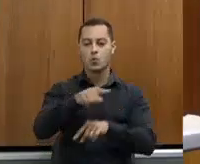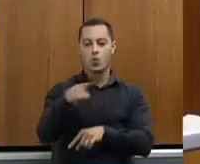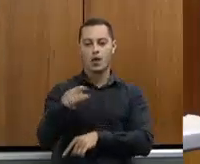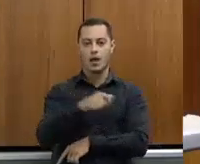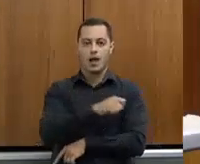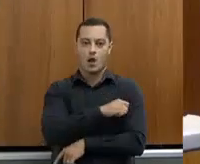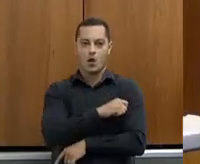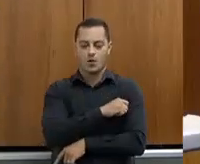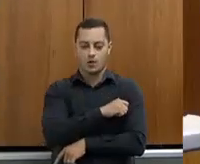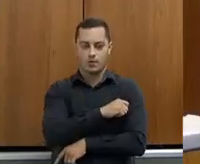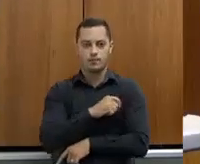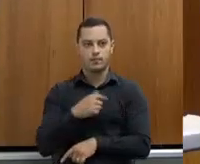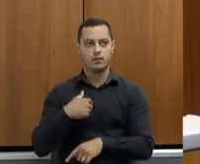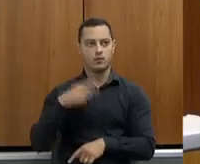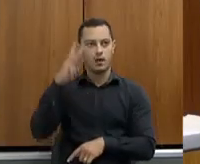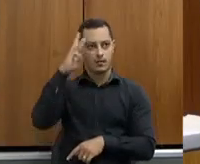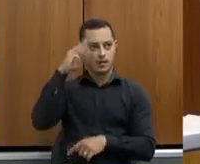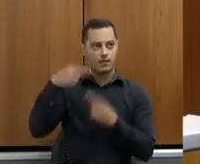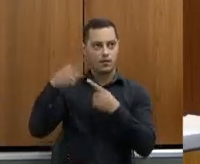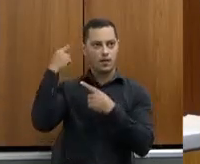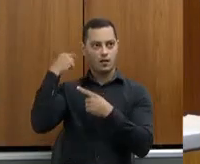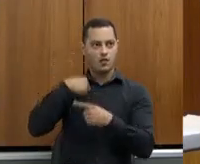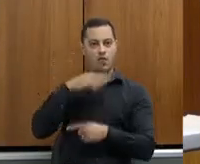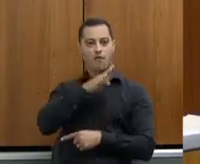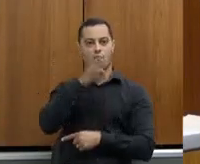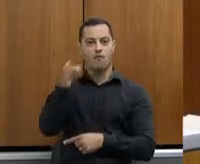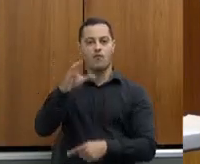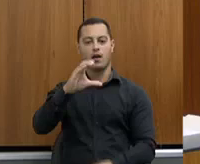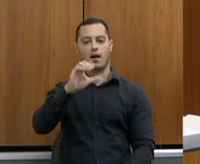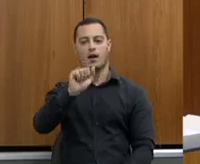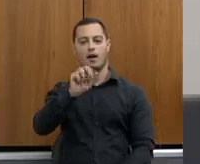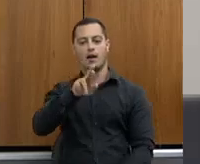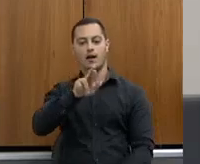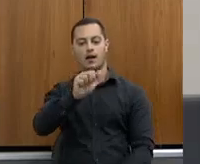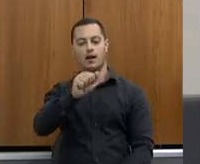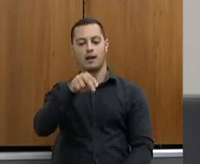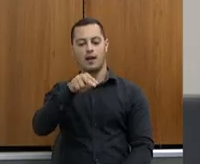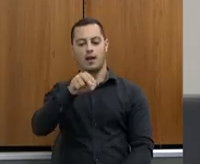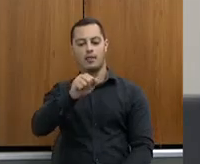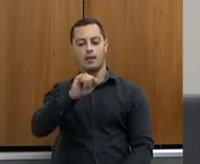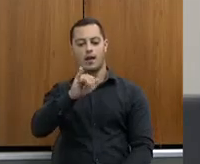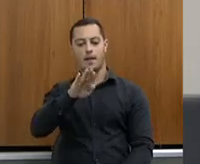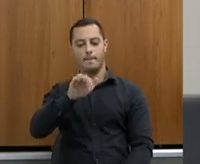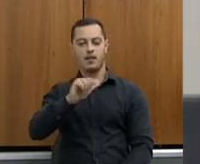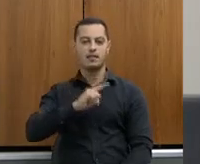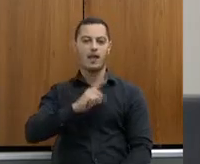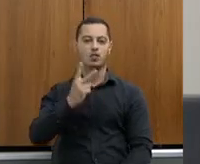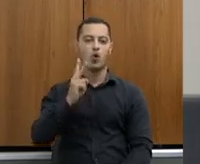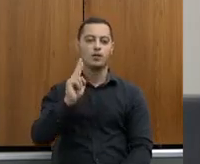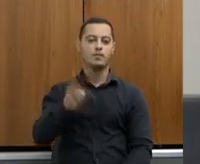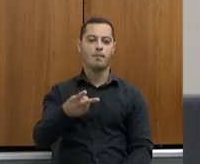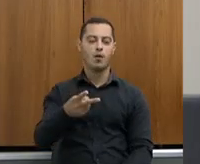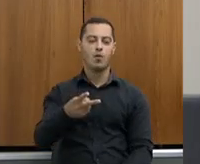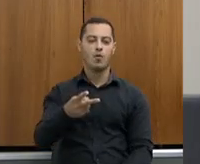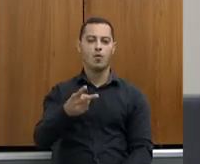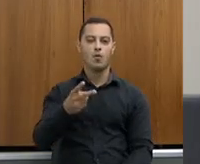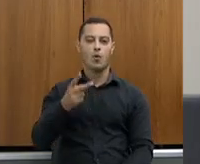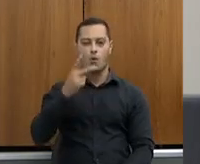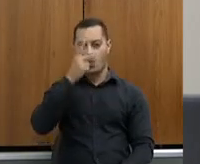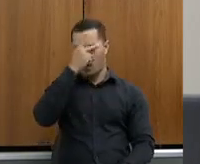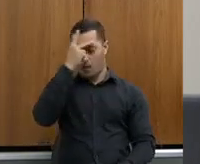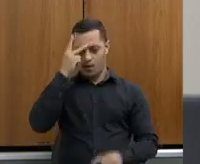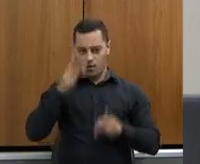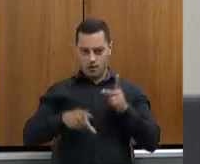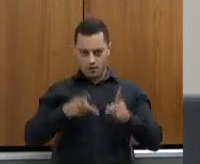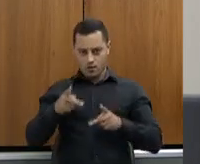última terça-feira, em Caranaíba, Caranaíba, uma cidade de 2 mil habitantes, ali no campo das vertentes, em